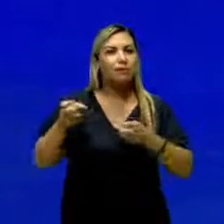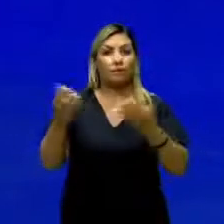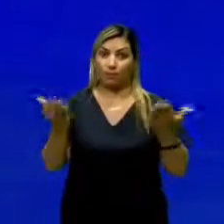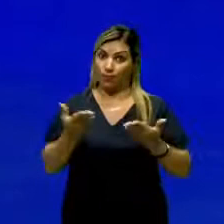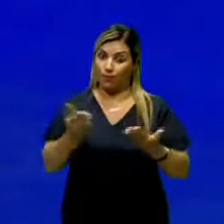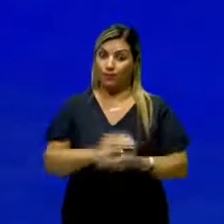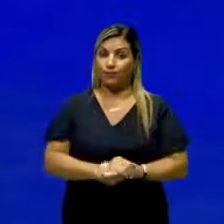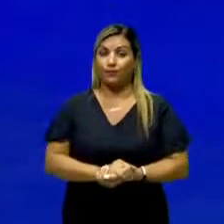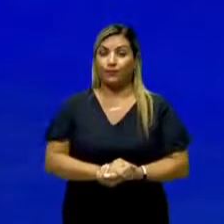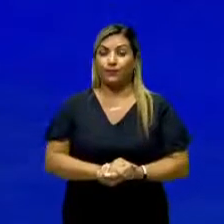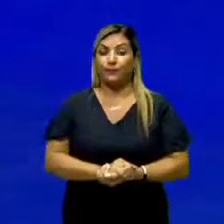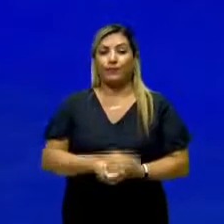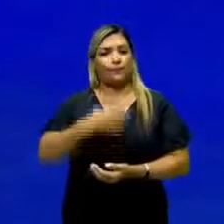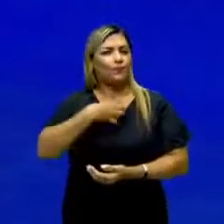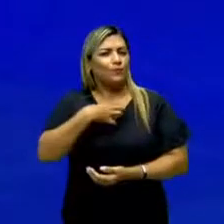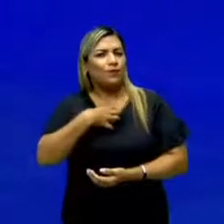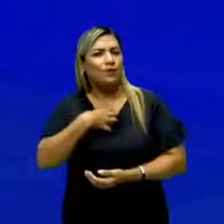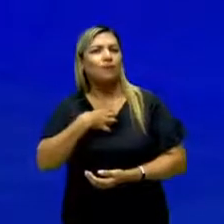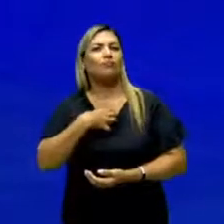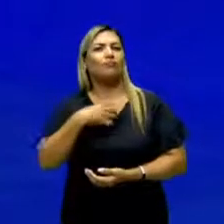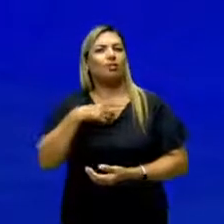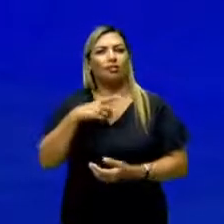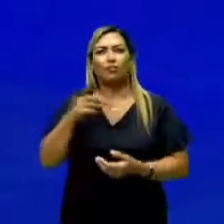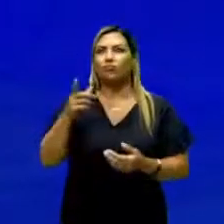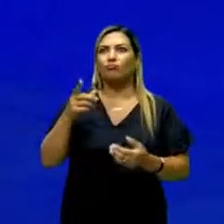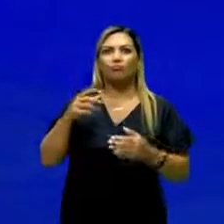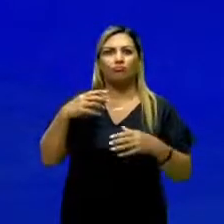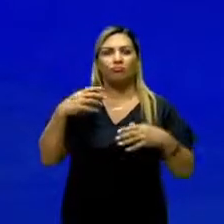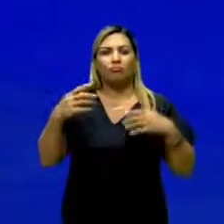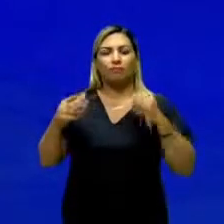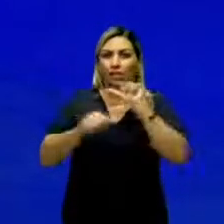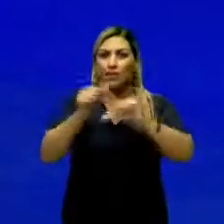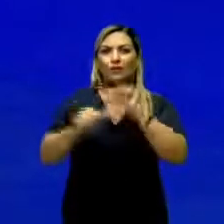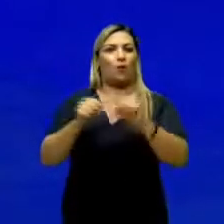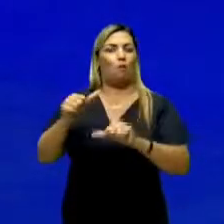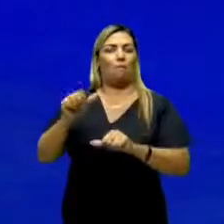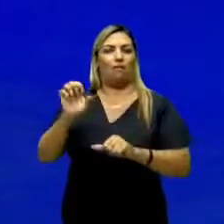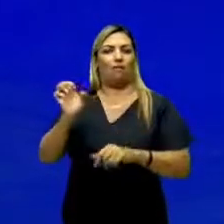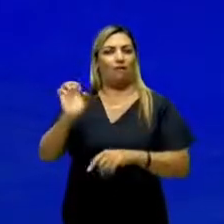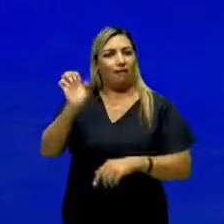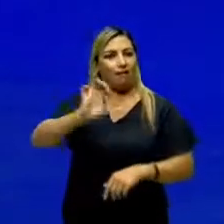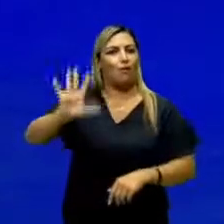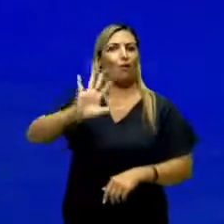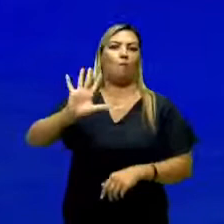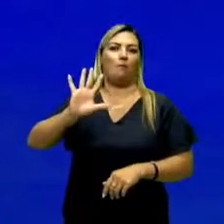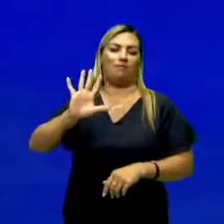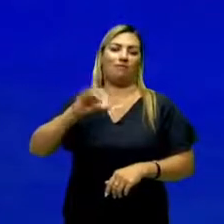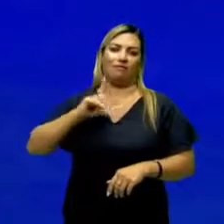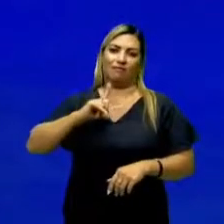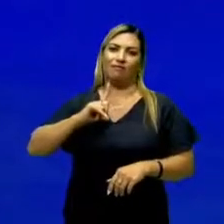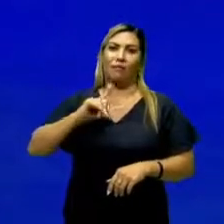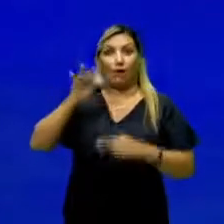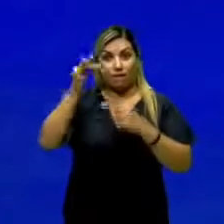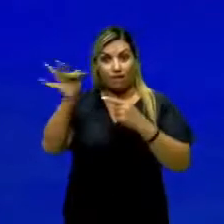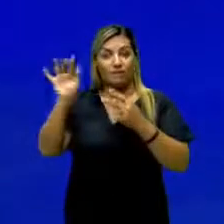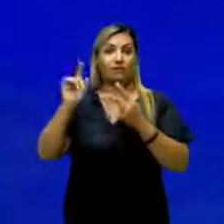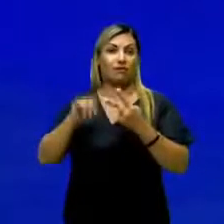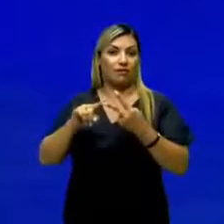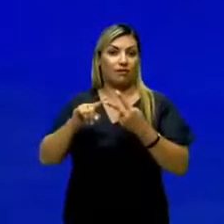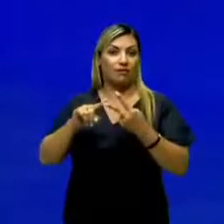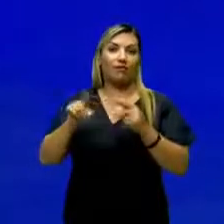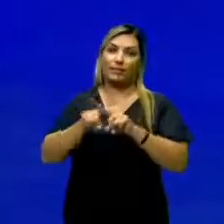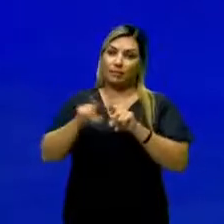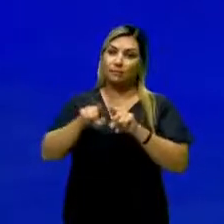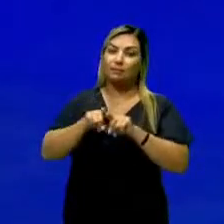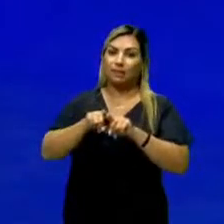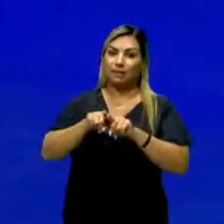hoje. Isso, de uma forma ou de outra, sacode toda a Europa. De forma muito especial, a França e aí,